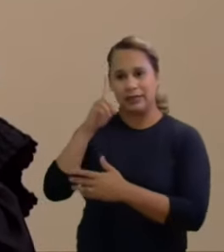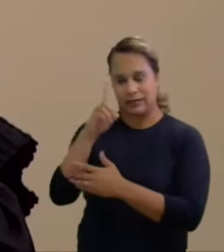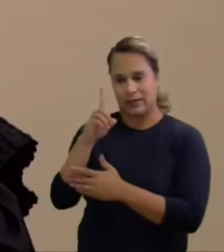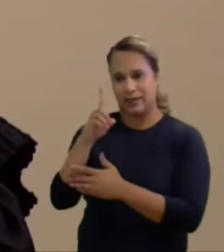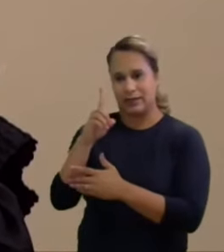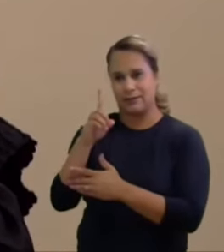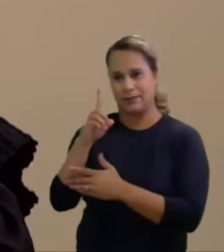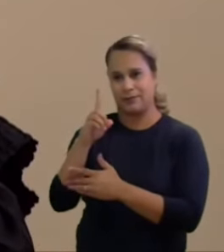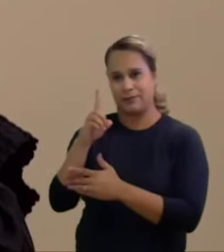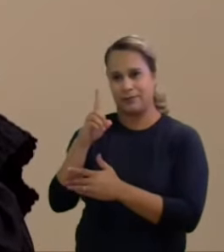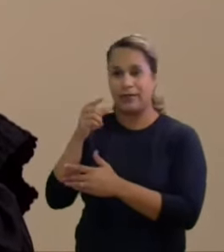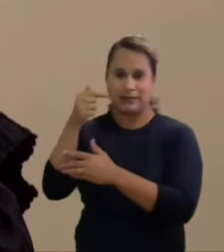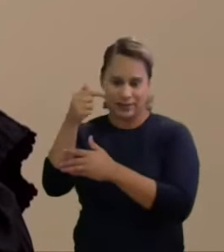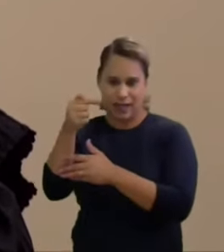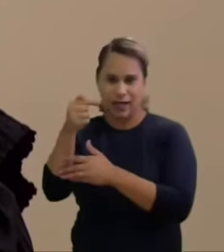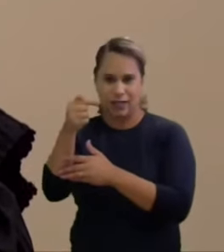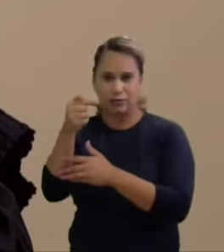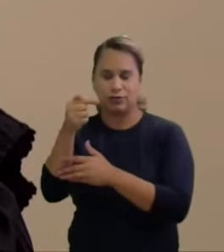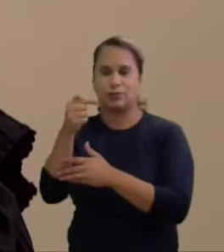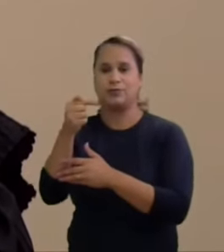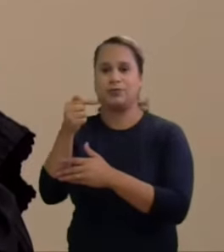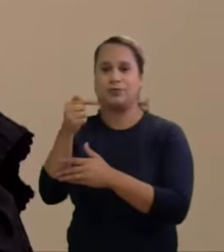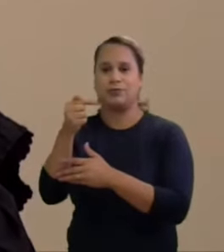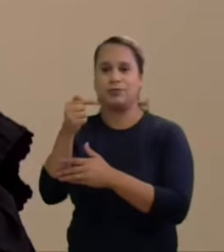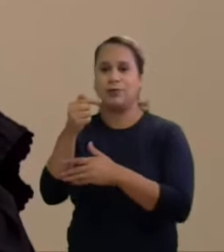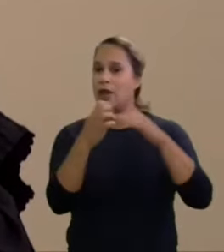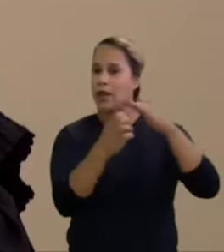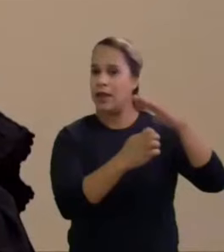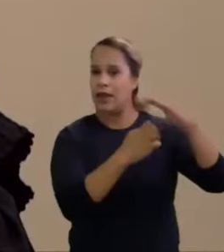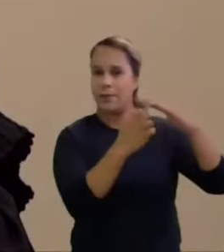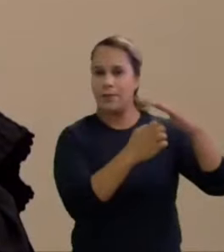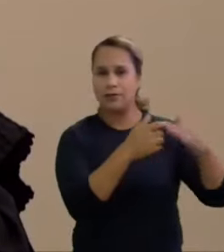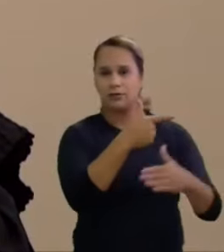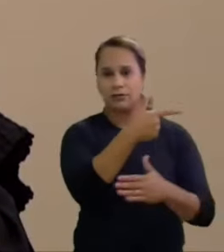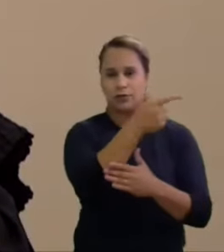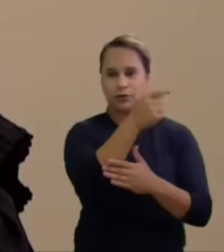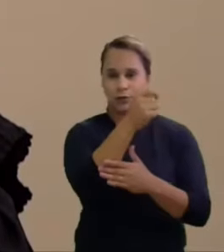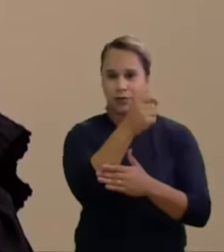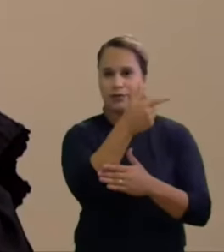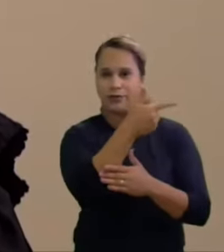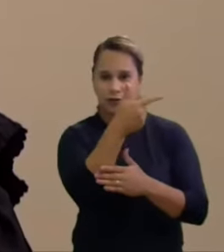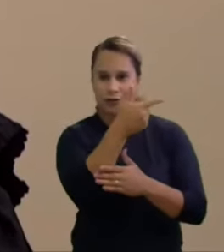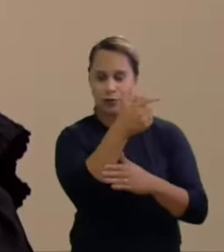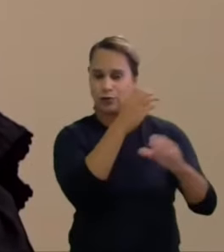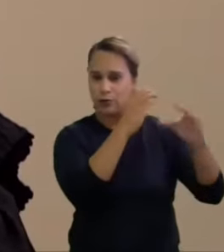Dematográficas, e a empresa 2022, Comunicação.